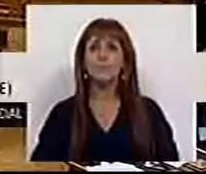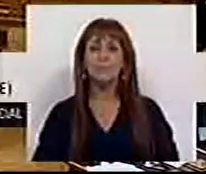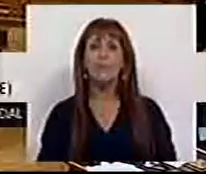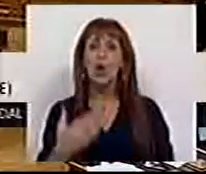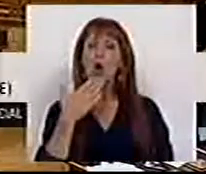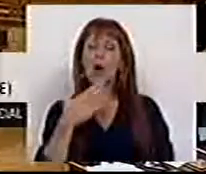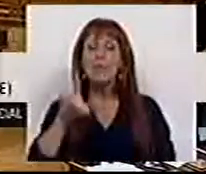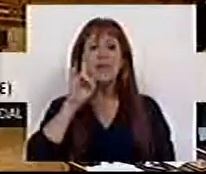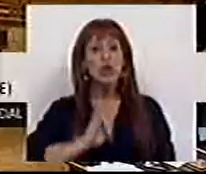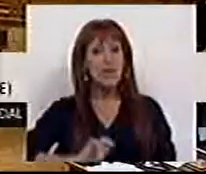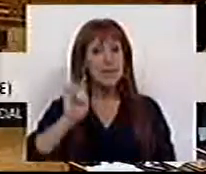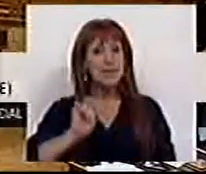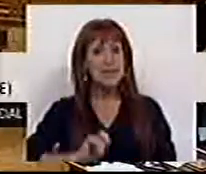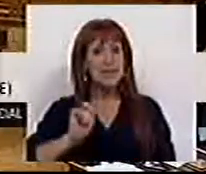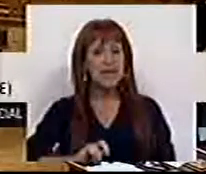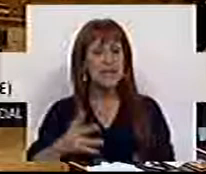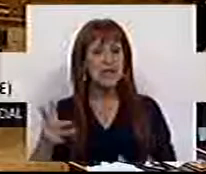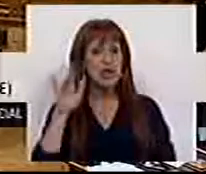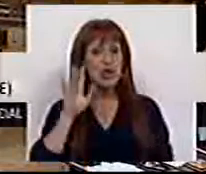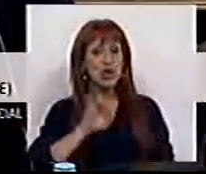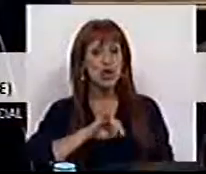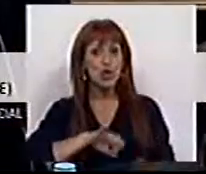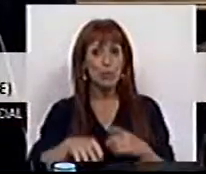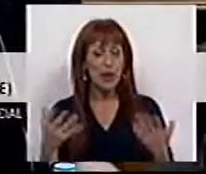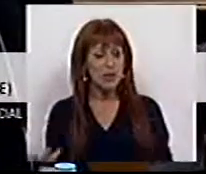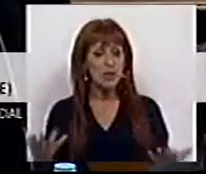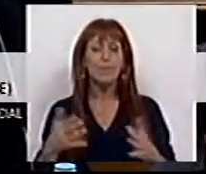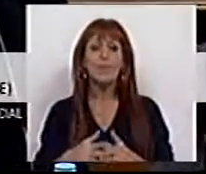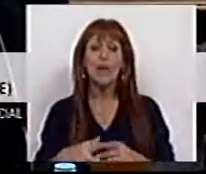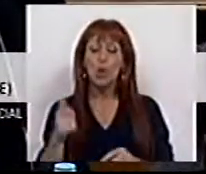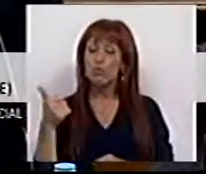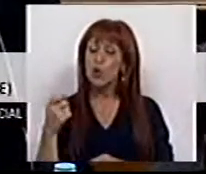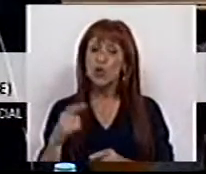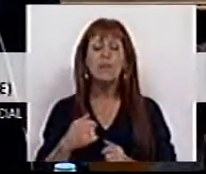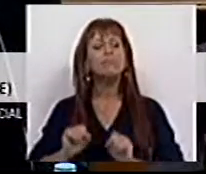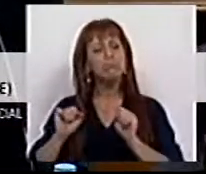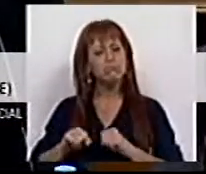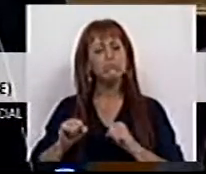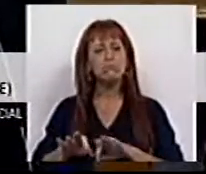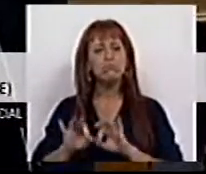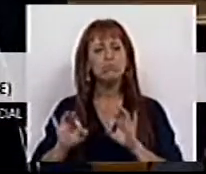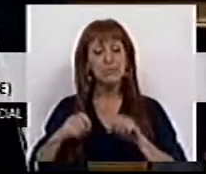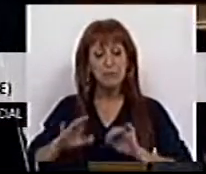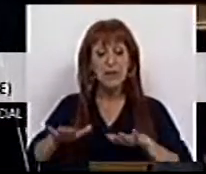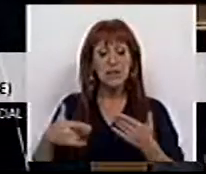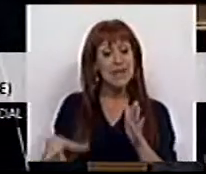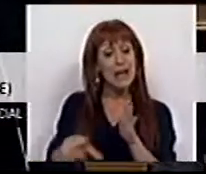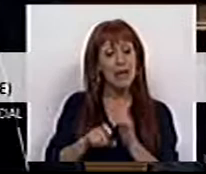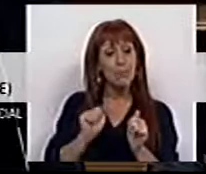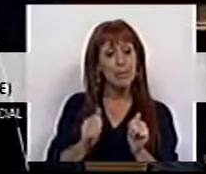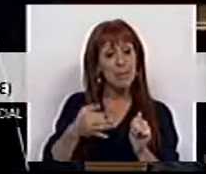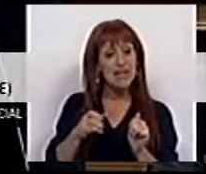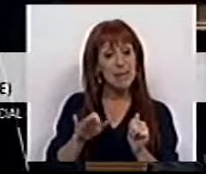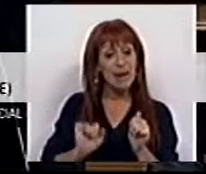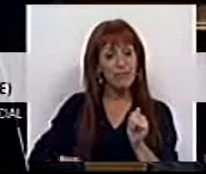Muito obrigada, Sra. Presidente, Sras. Deputadas e Srs. Deputados, o Bloco de Esquerda acompanha a iniciativa legislativa